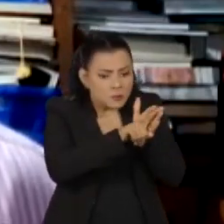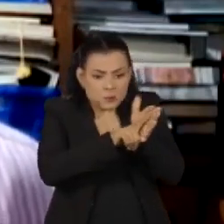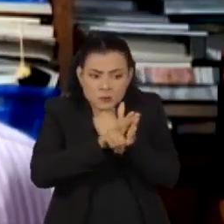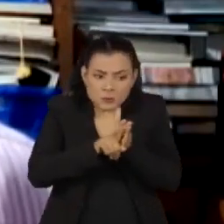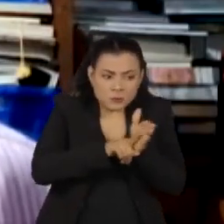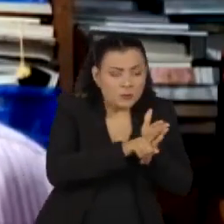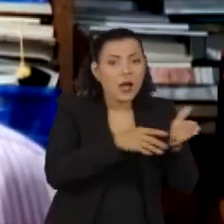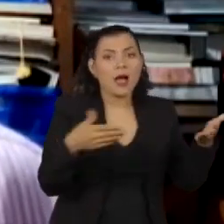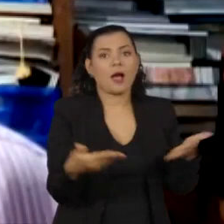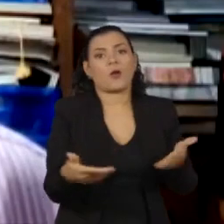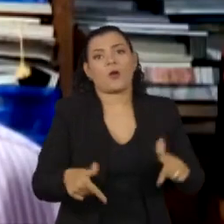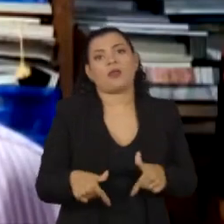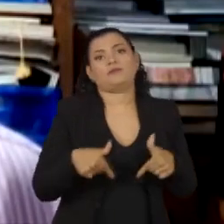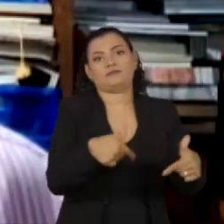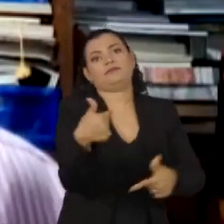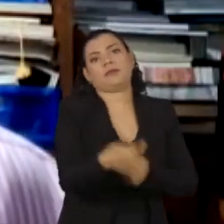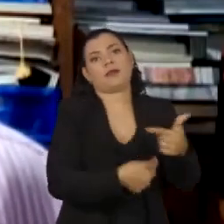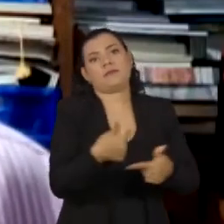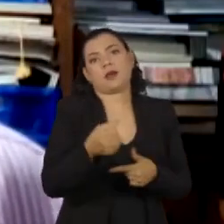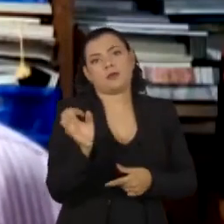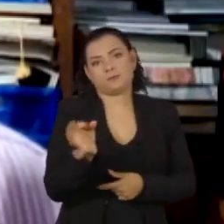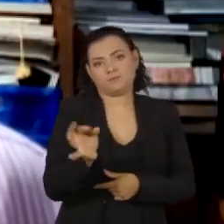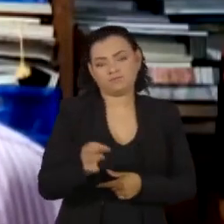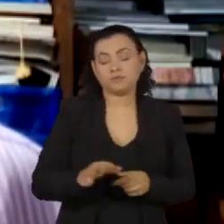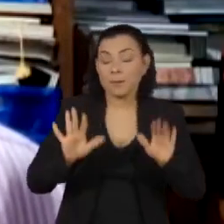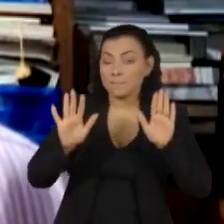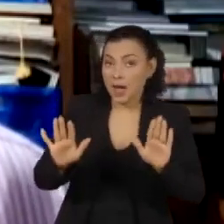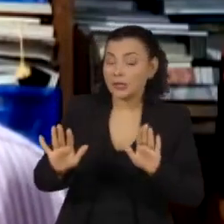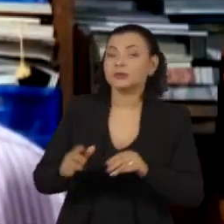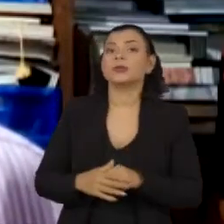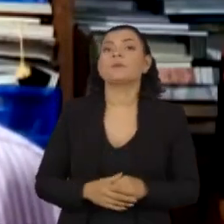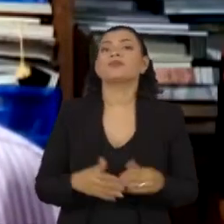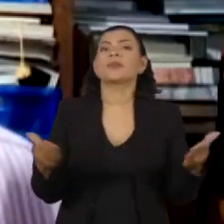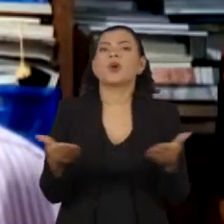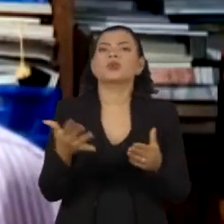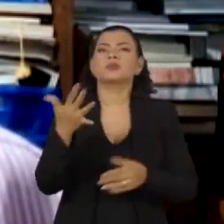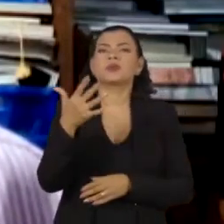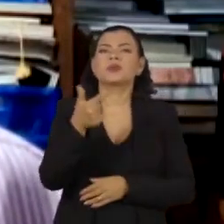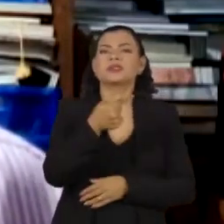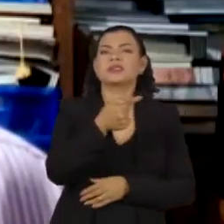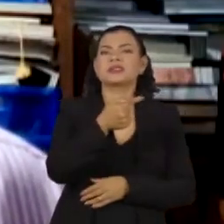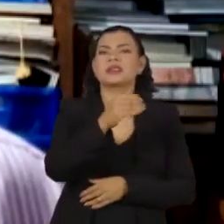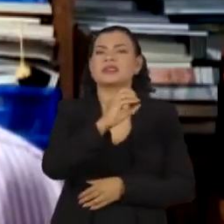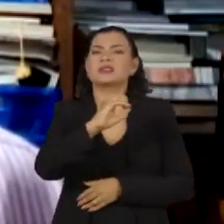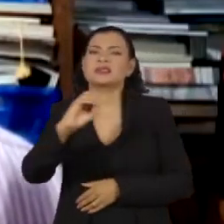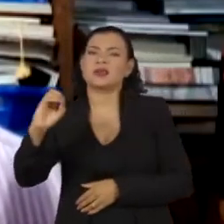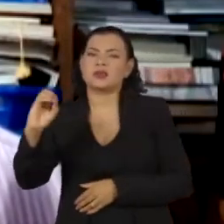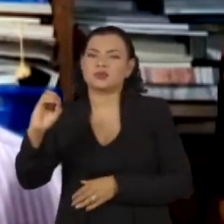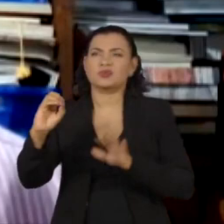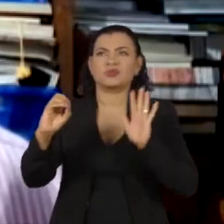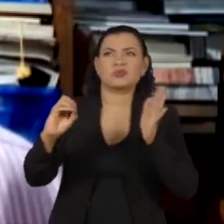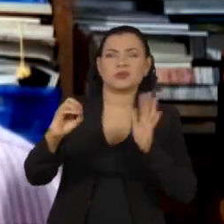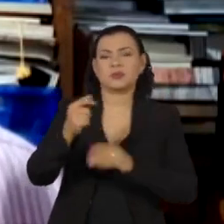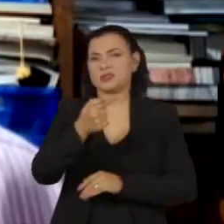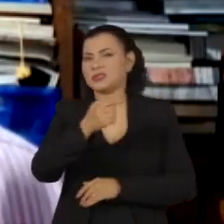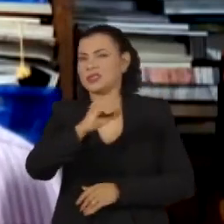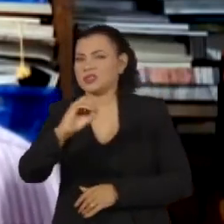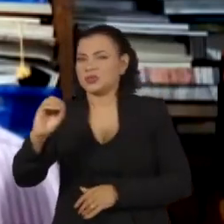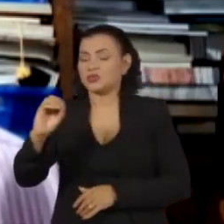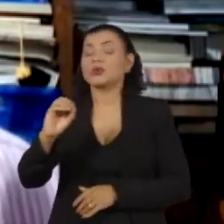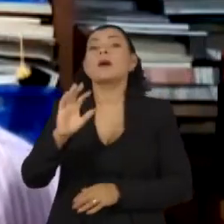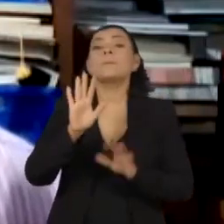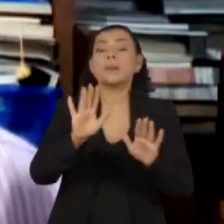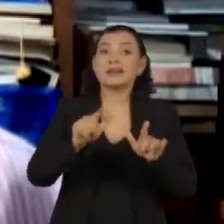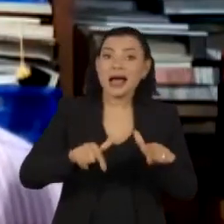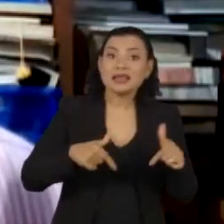feito nessa situação. Hoje tem perto de 700, mas com capacidade de ir a